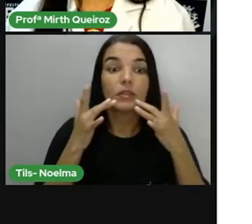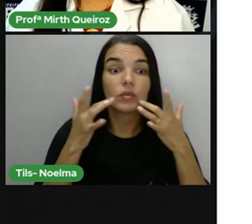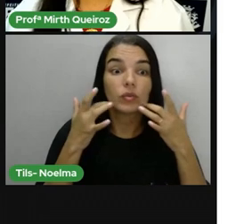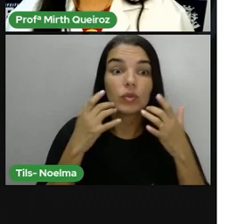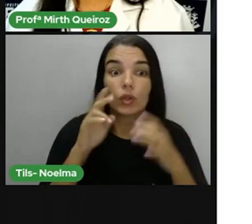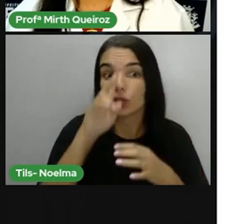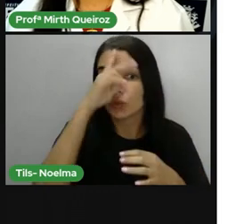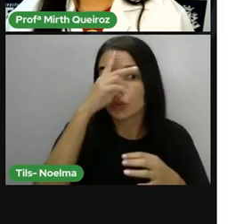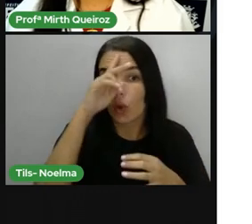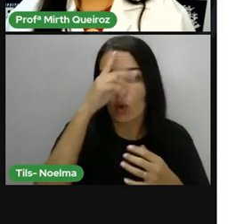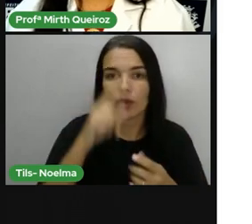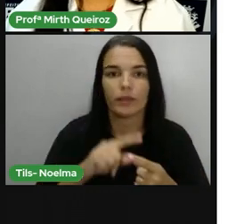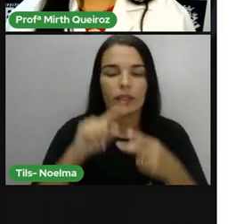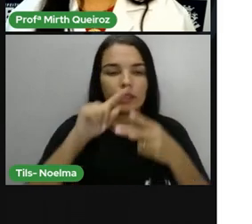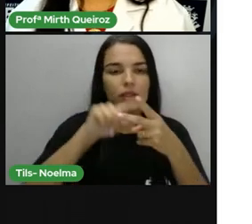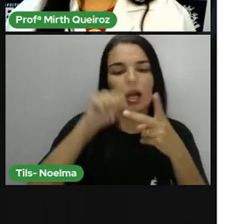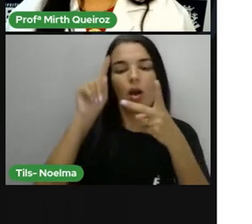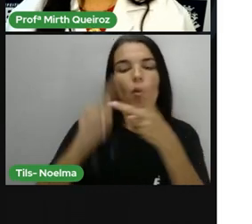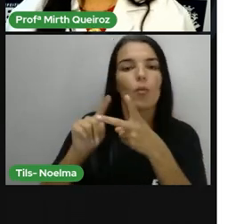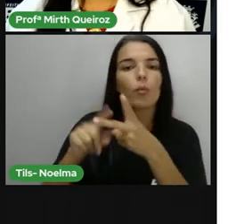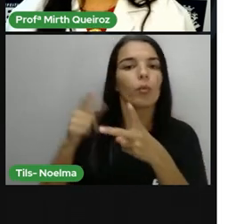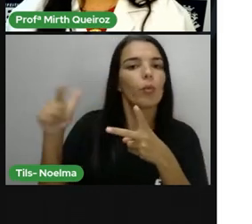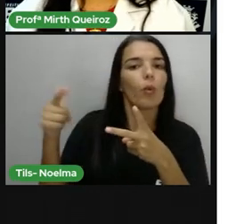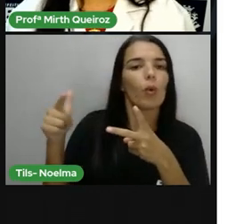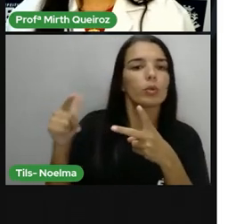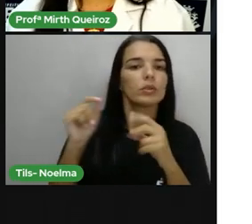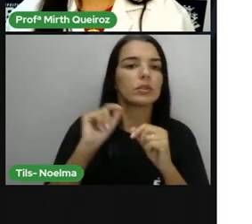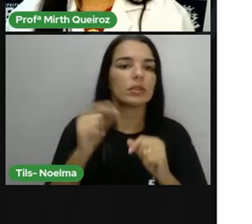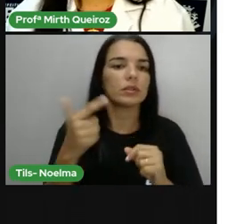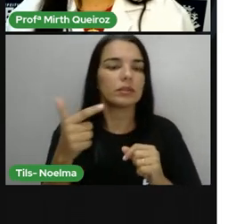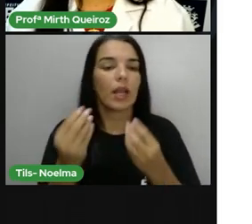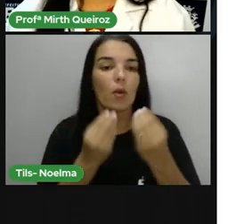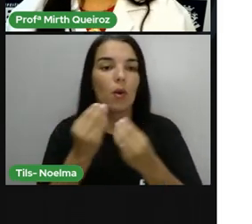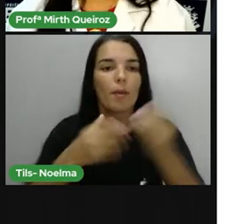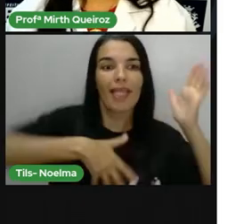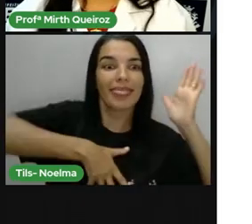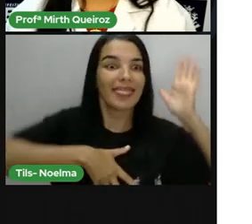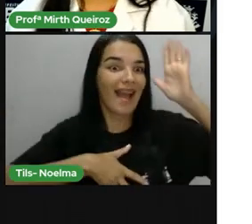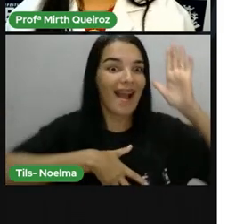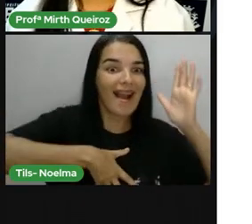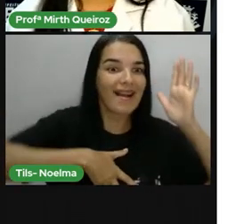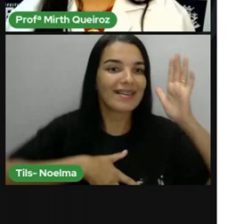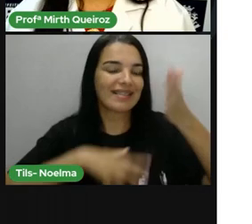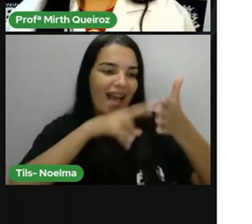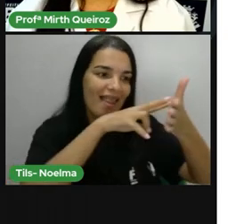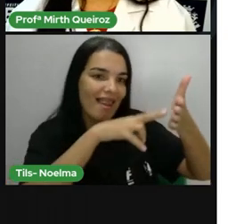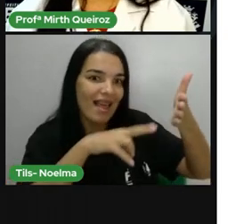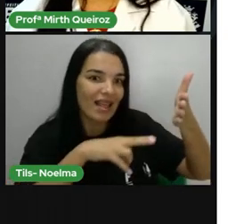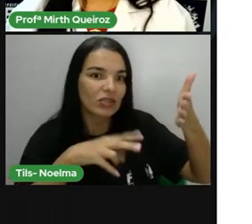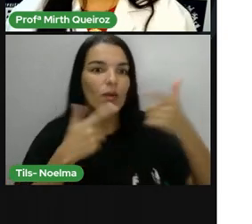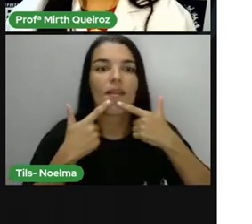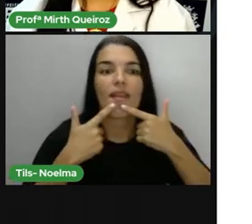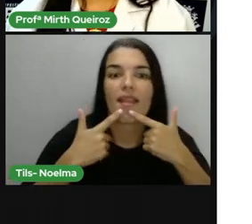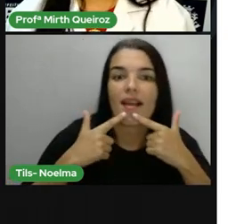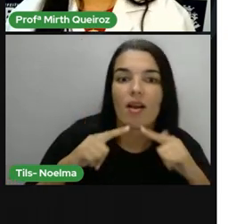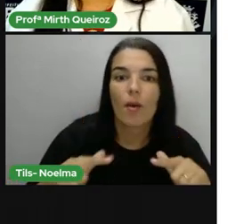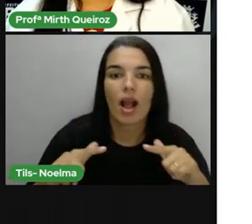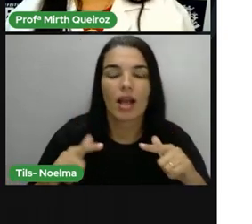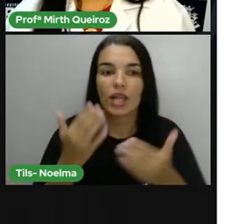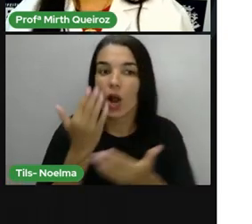patrimônio imaterial, elementos intangíveis como danças, literatura, linguagem,